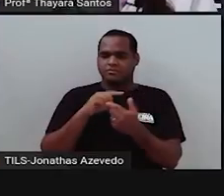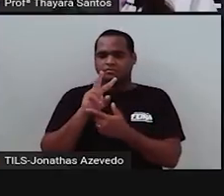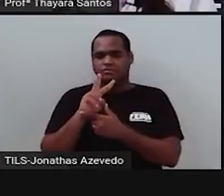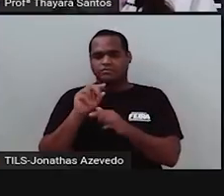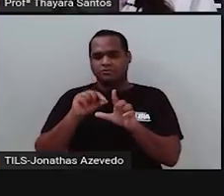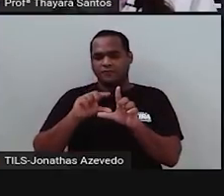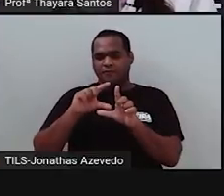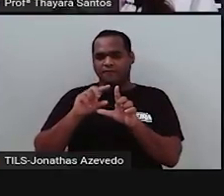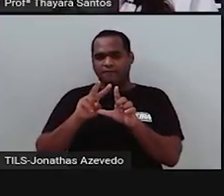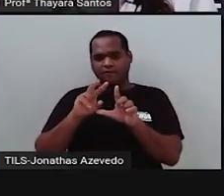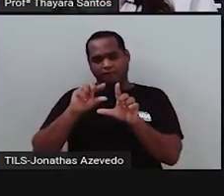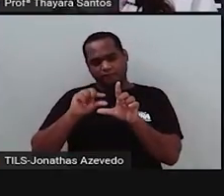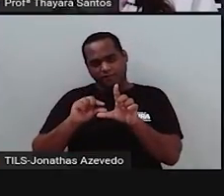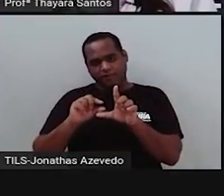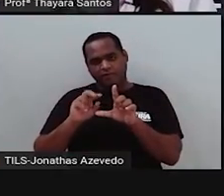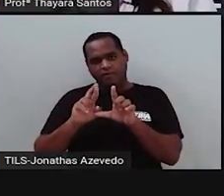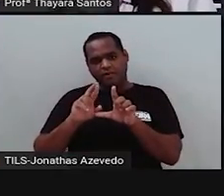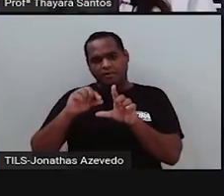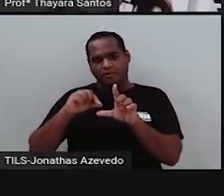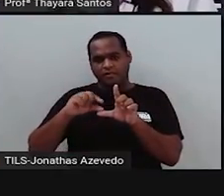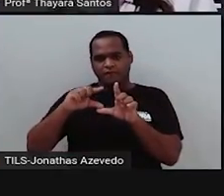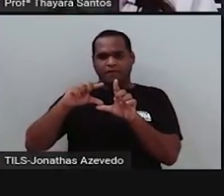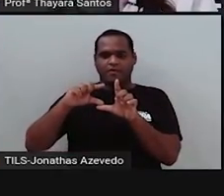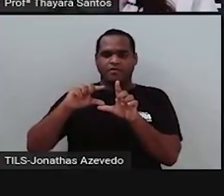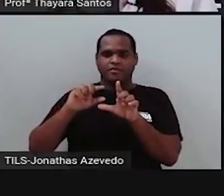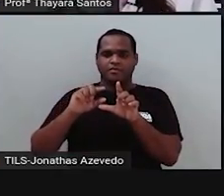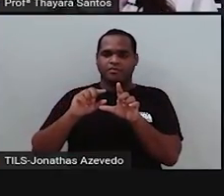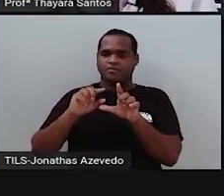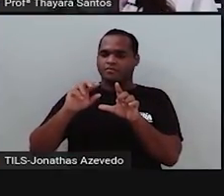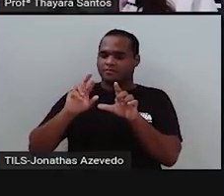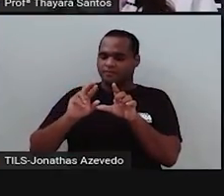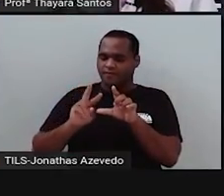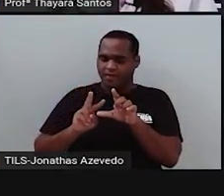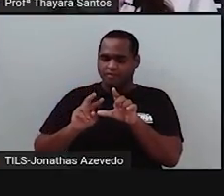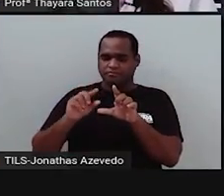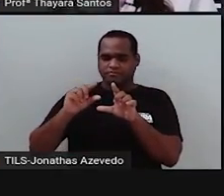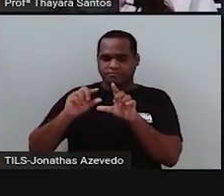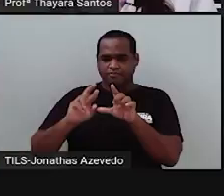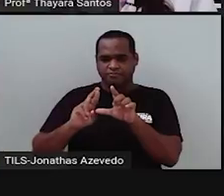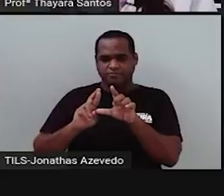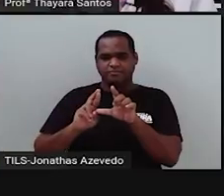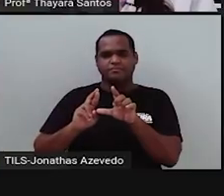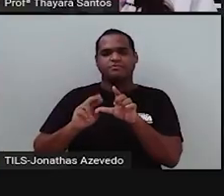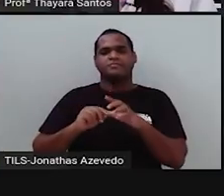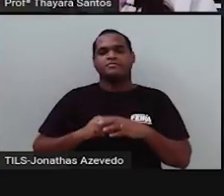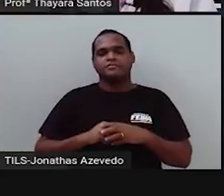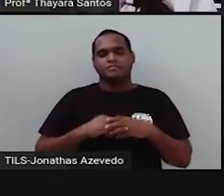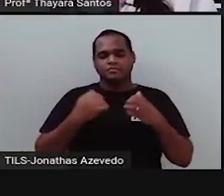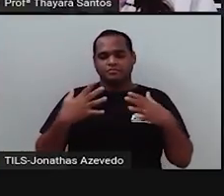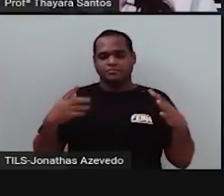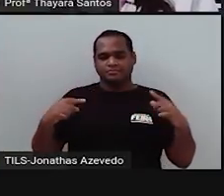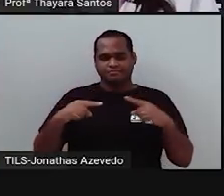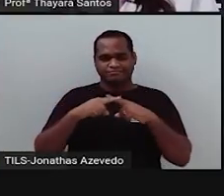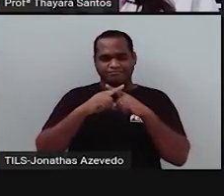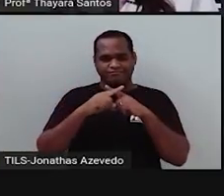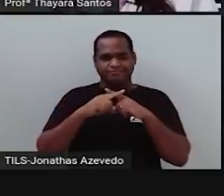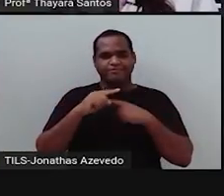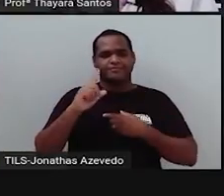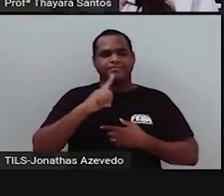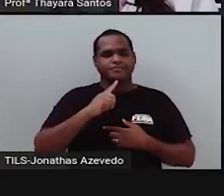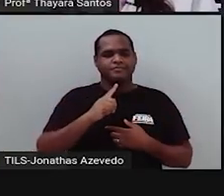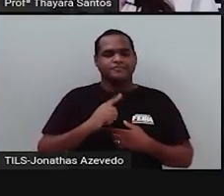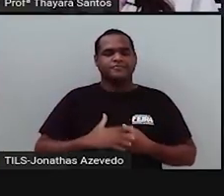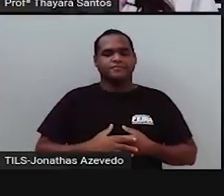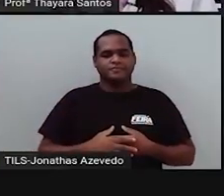Rzão, Vzão, Rzinho, Vzinho, Rzão e Vzinho, Rzinho. Para as duas plantas que foram cruzadas. Então, o que